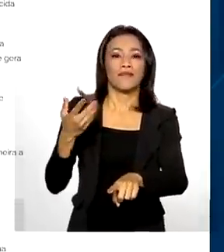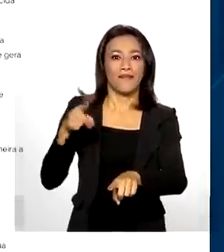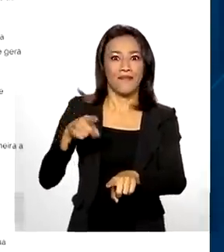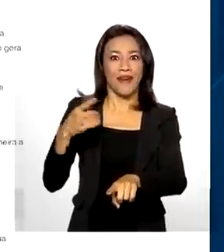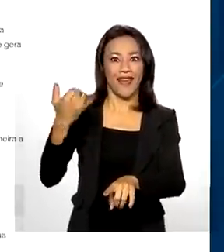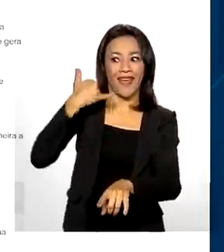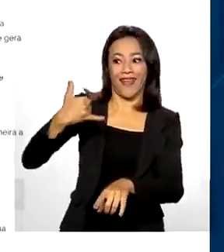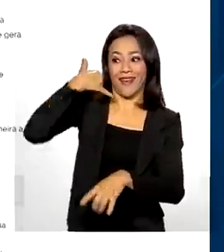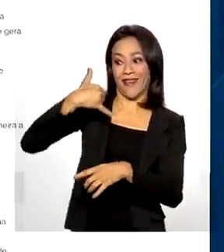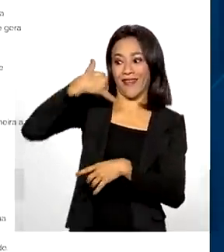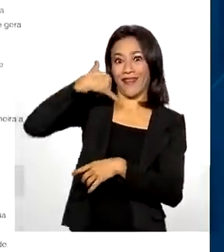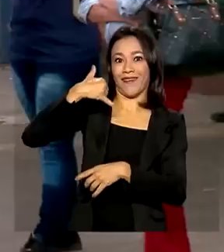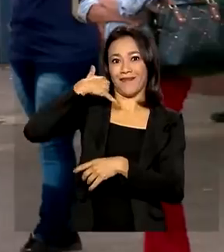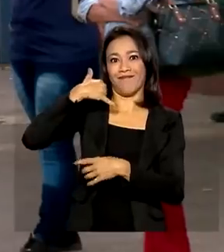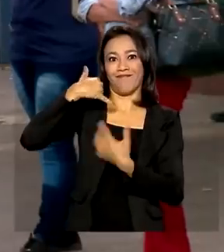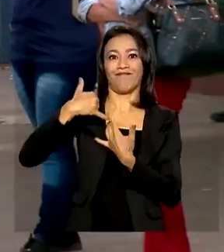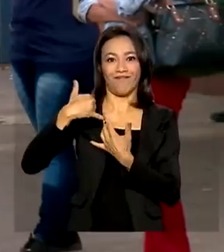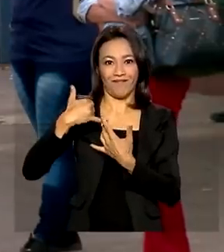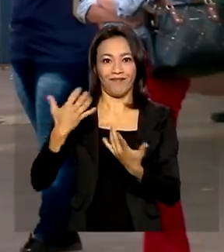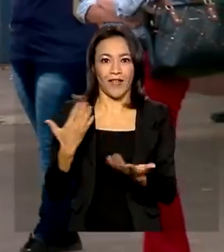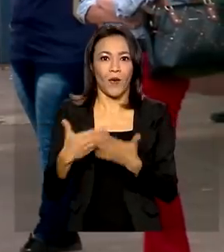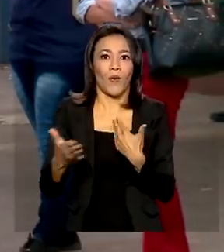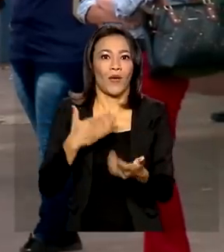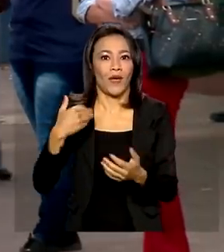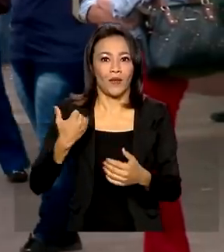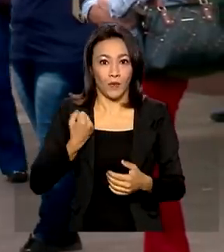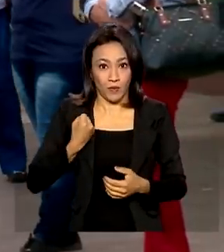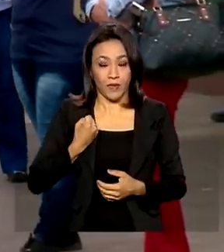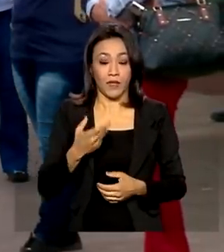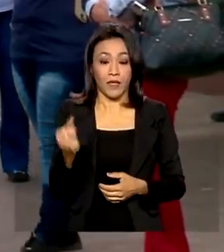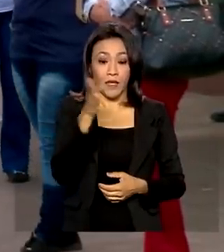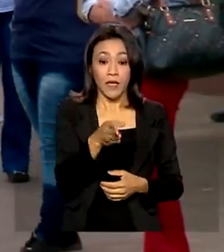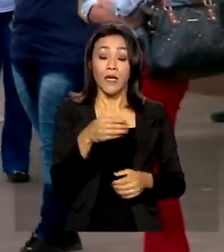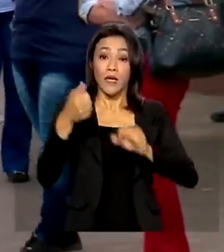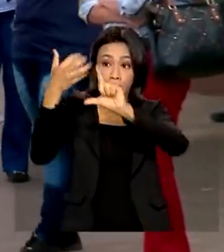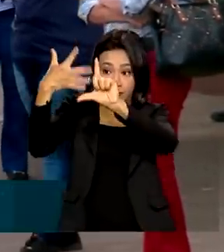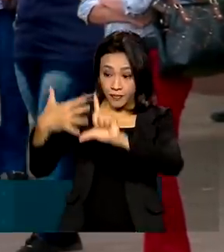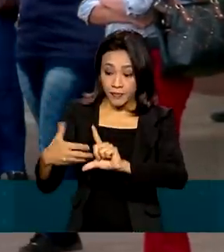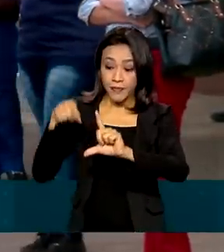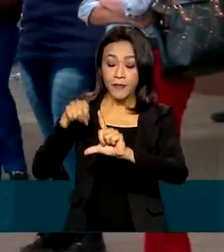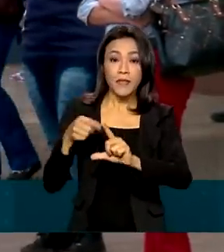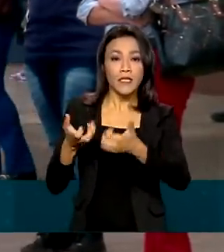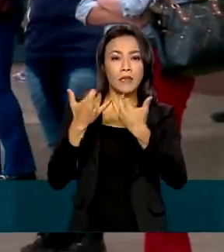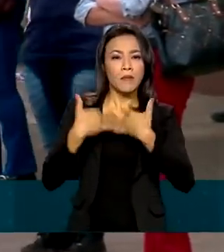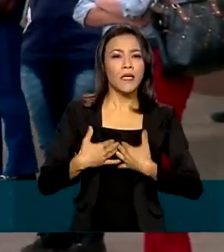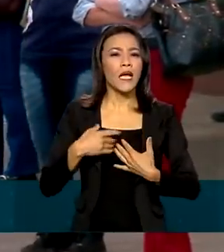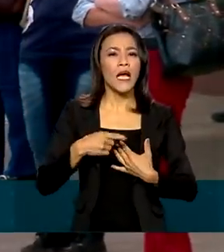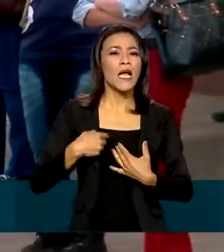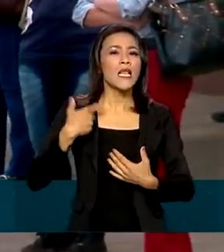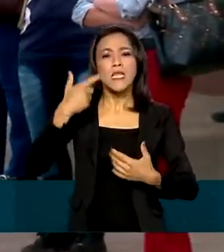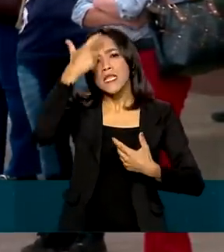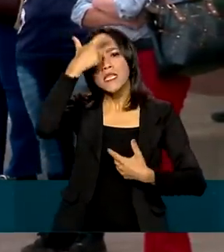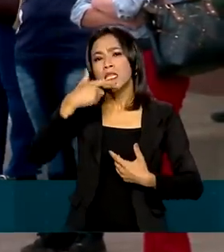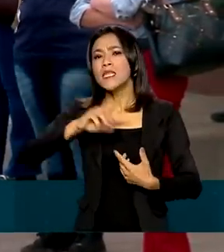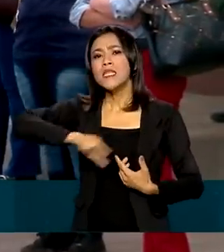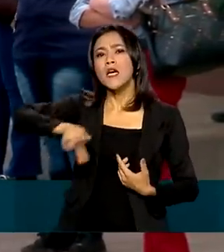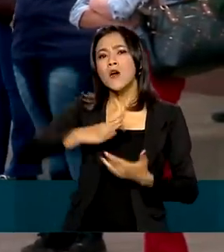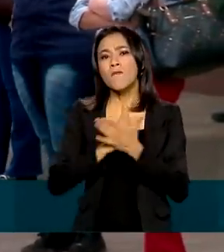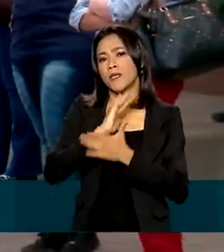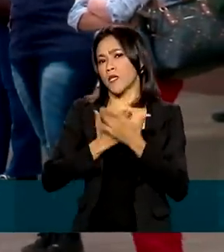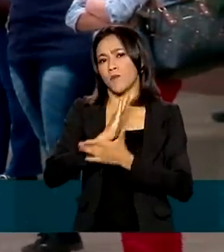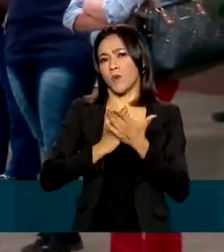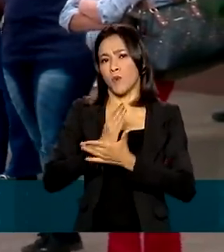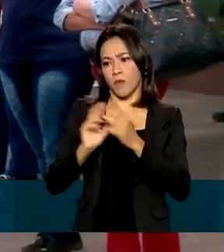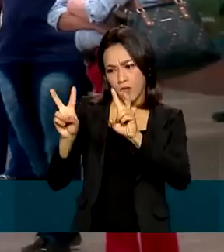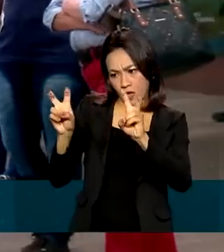aumentar as chances de atendimento. O site também traz informações sobre a plataforma Não Me Perturbe. É um cadastro gratuito para